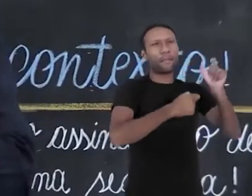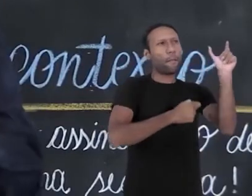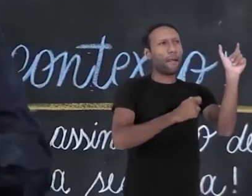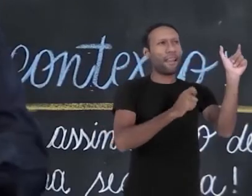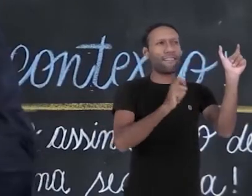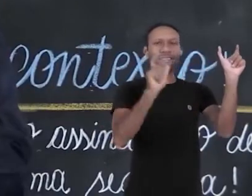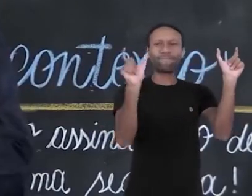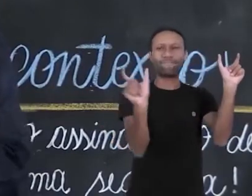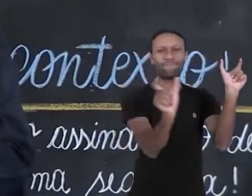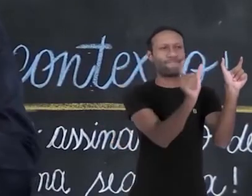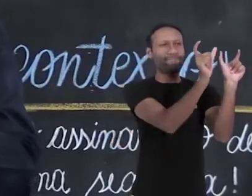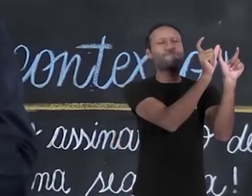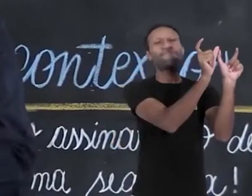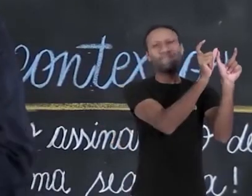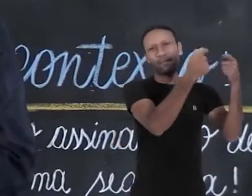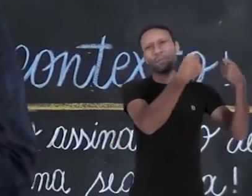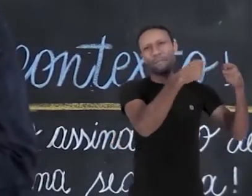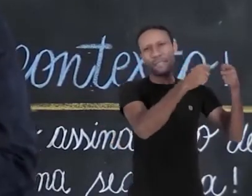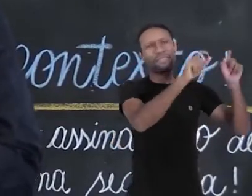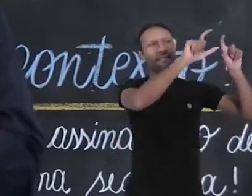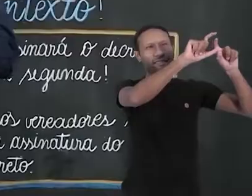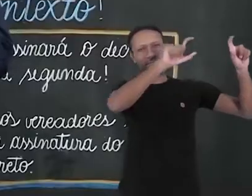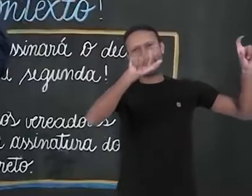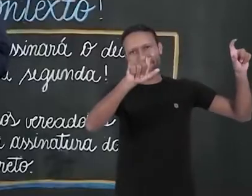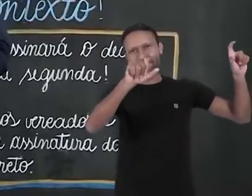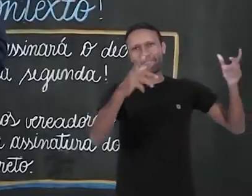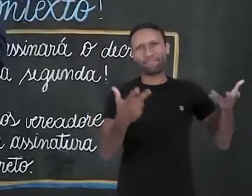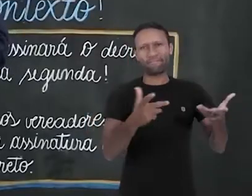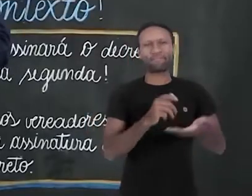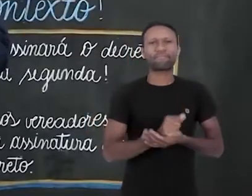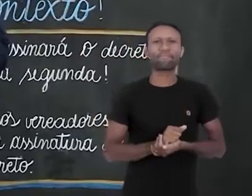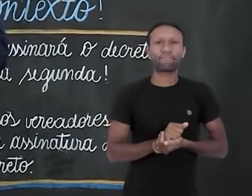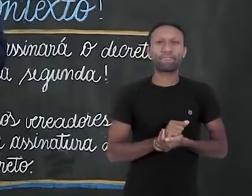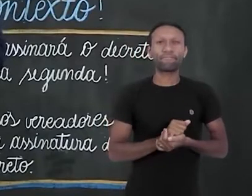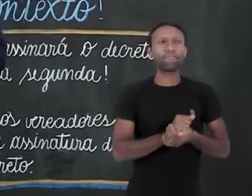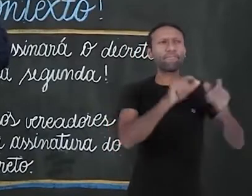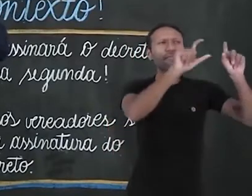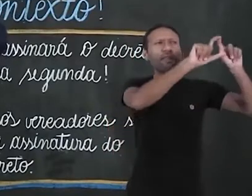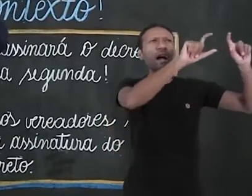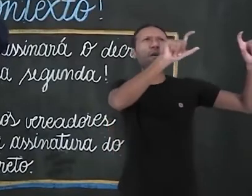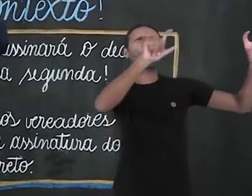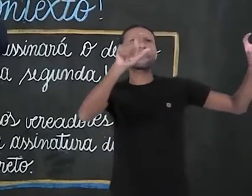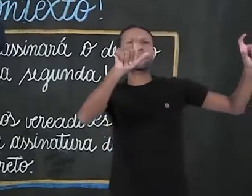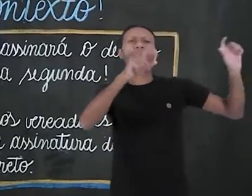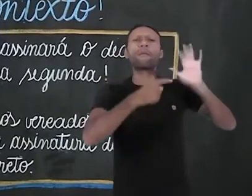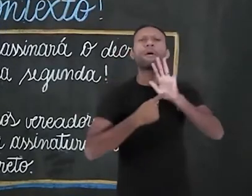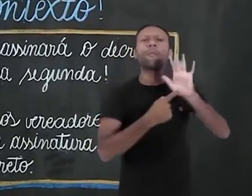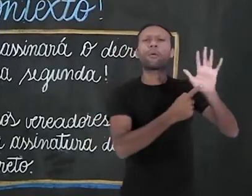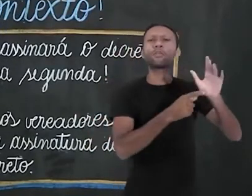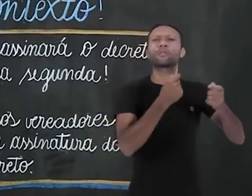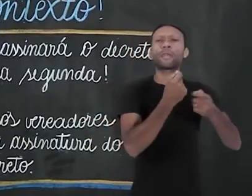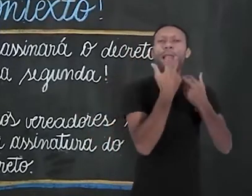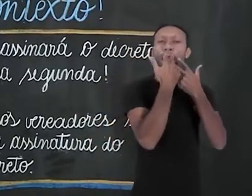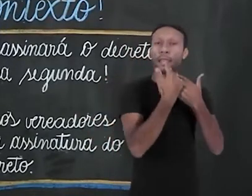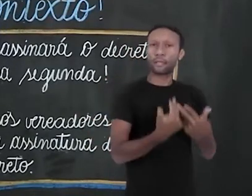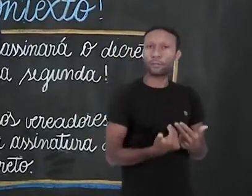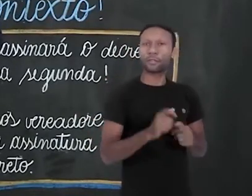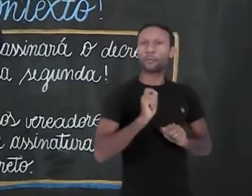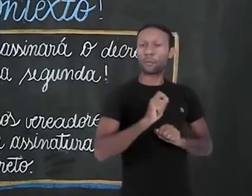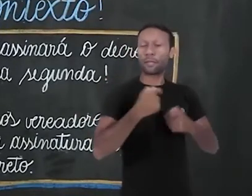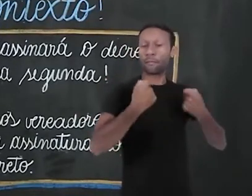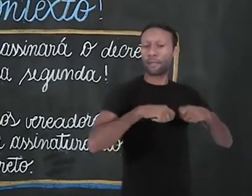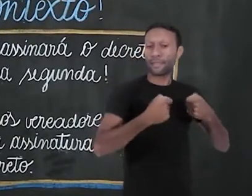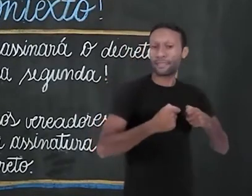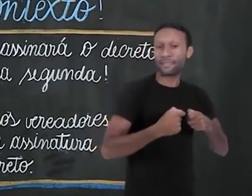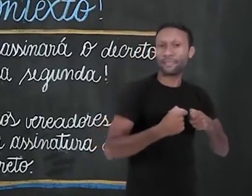para chamar essa construção de oração. A oração é um enunciado, é uma construção linguística necessária